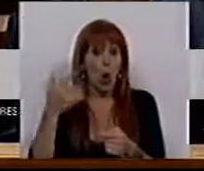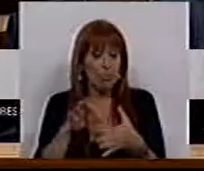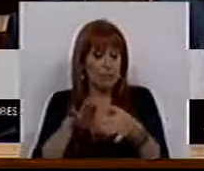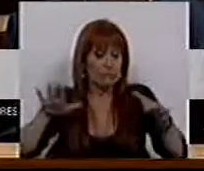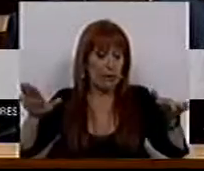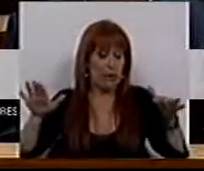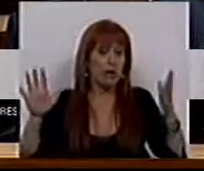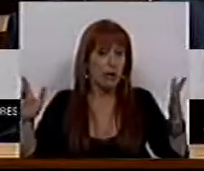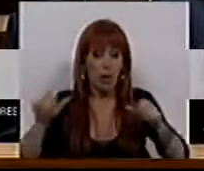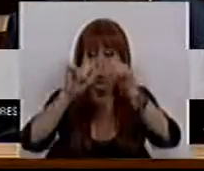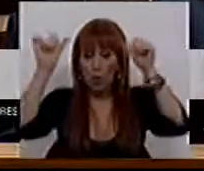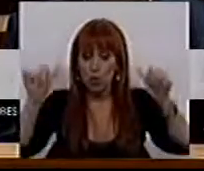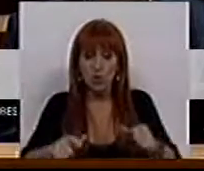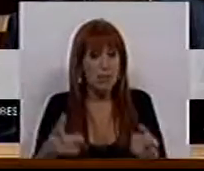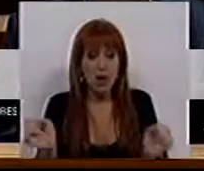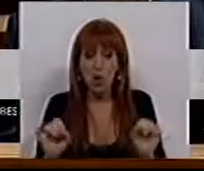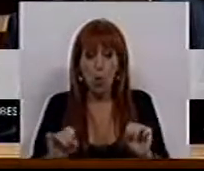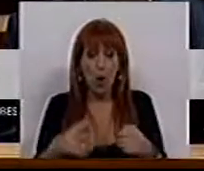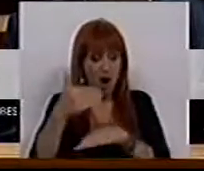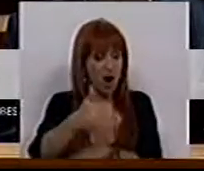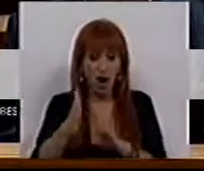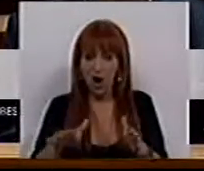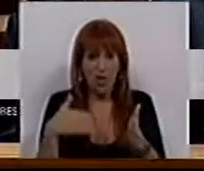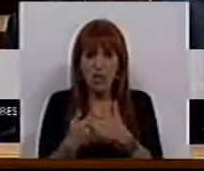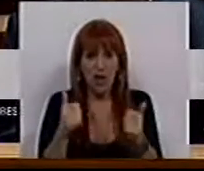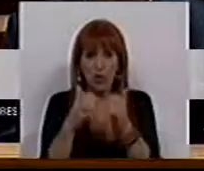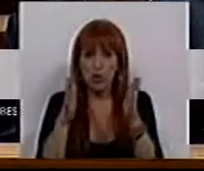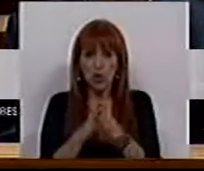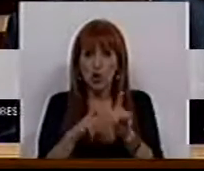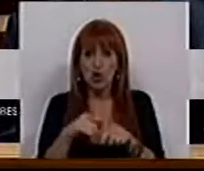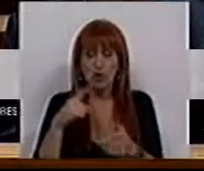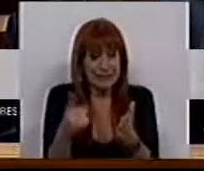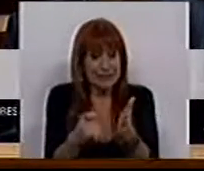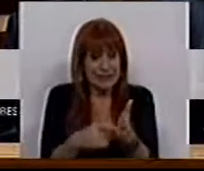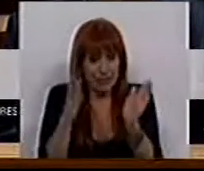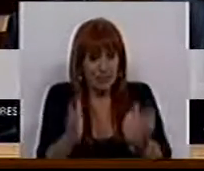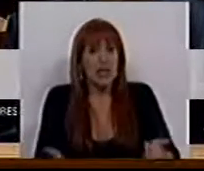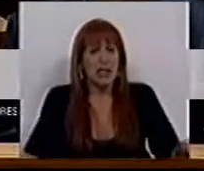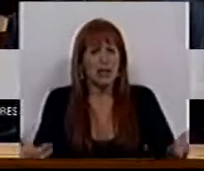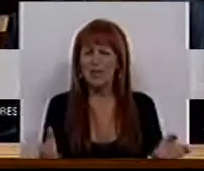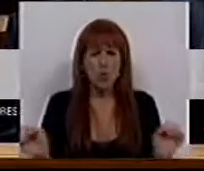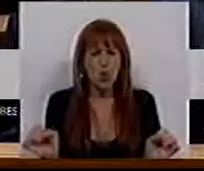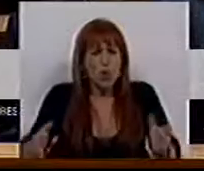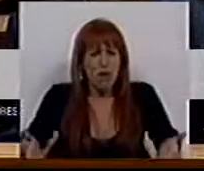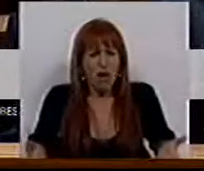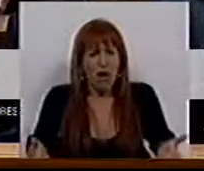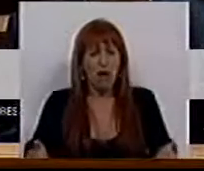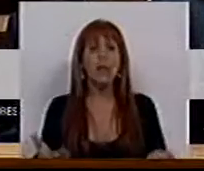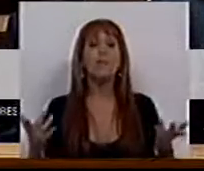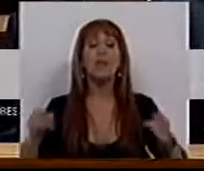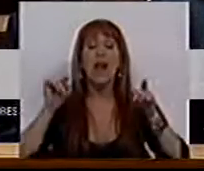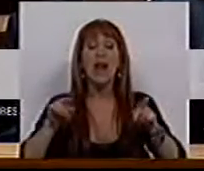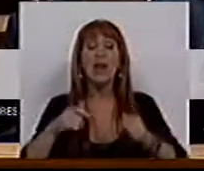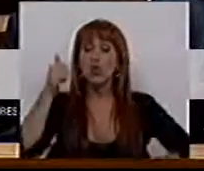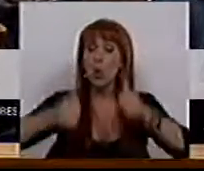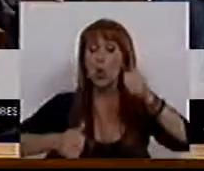nada a ver com isso, o sistema não está a enquadrar todos aqueles de carece. Não está. E, portanto,